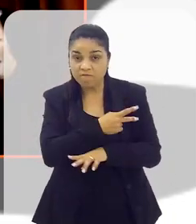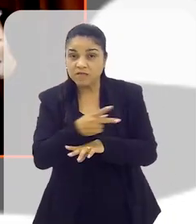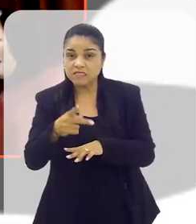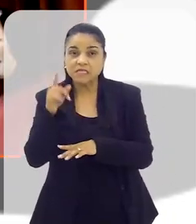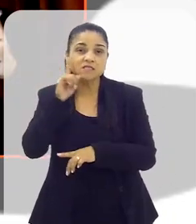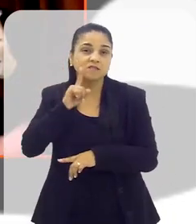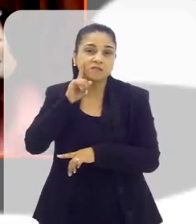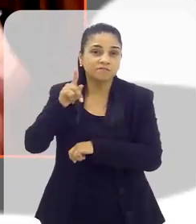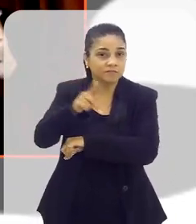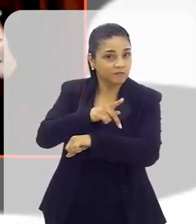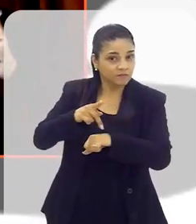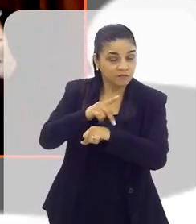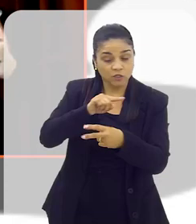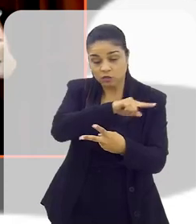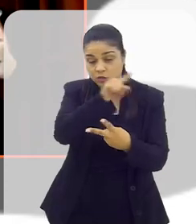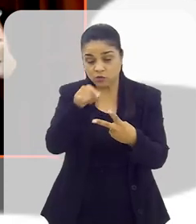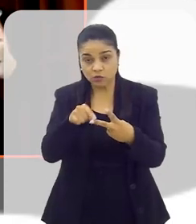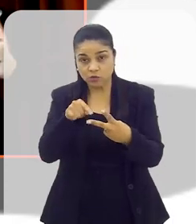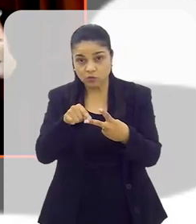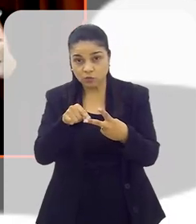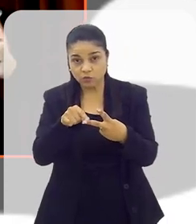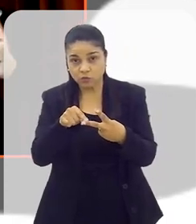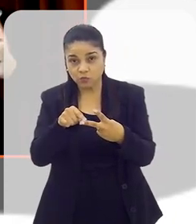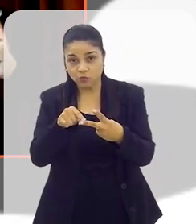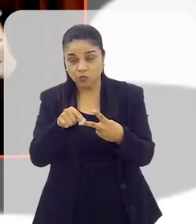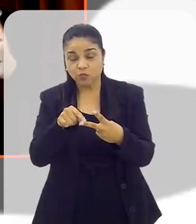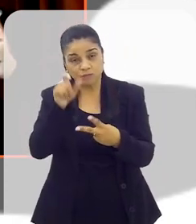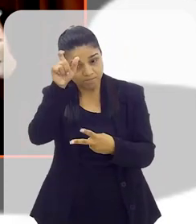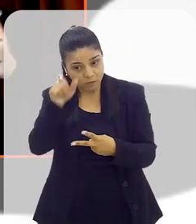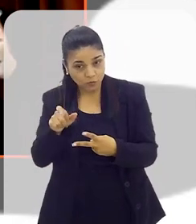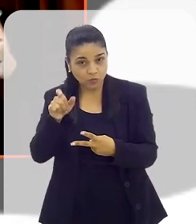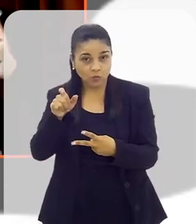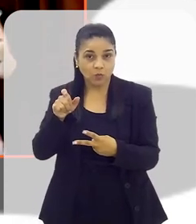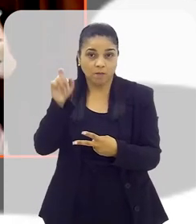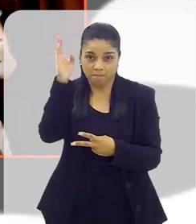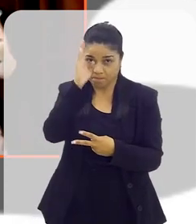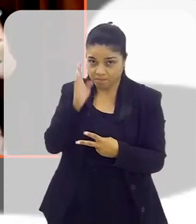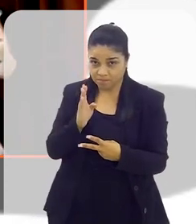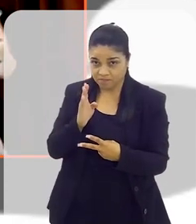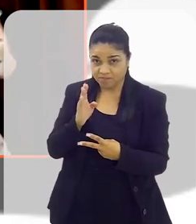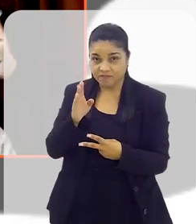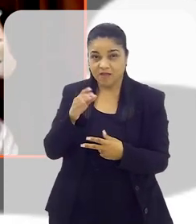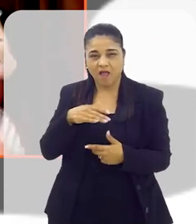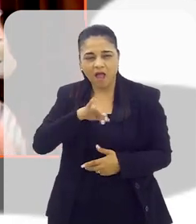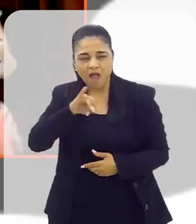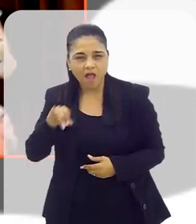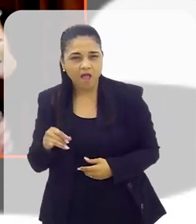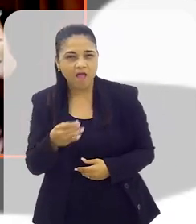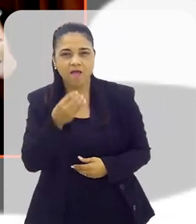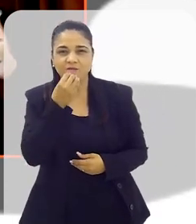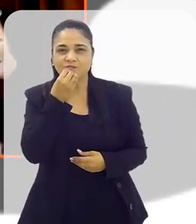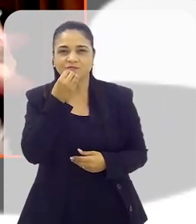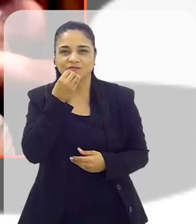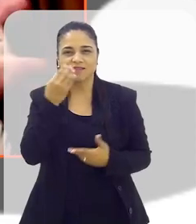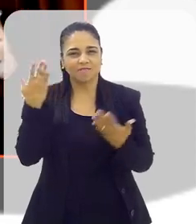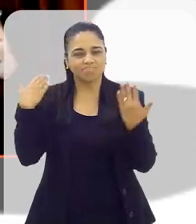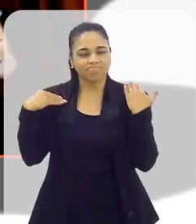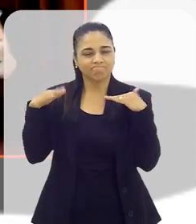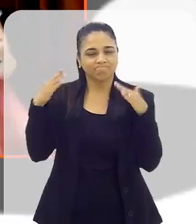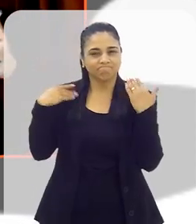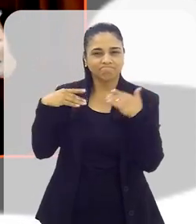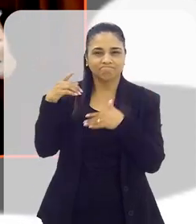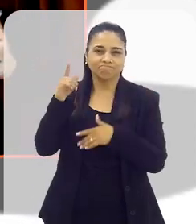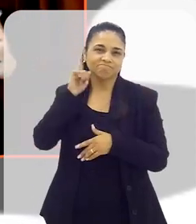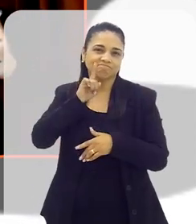Unidos. E aquele segundo brasileiro que quer se aproveitar, na realidade, dessa viagem para os Estados Unidos de